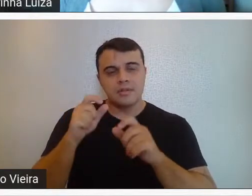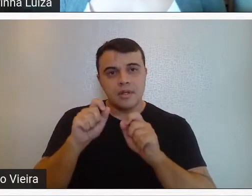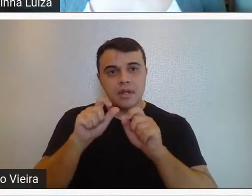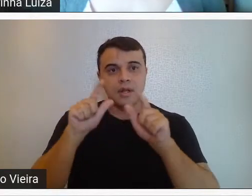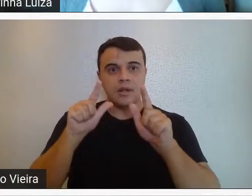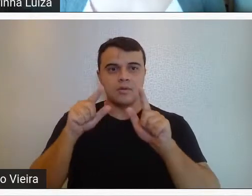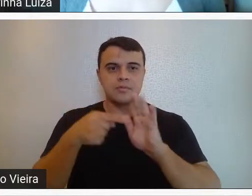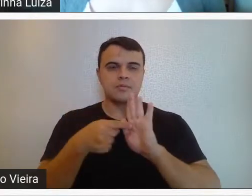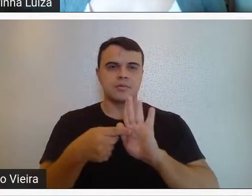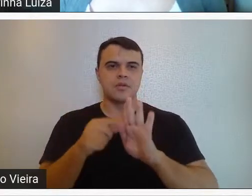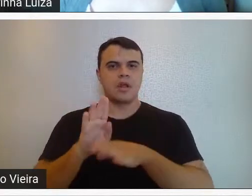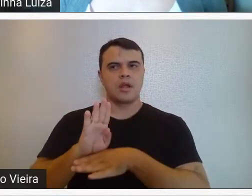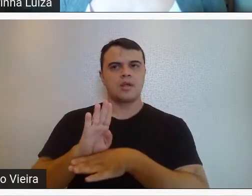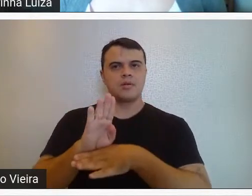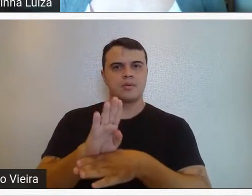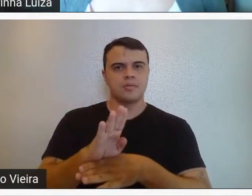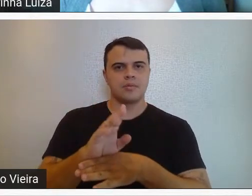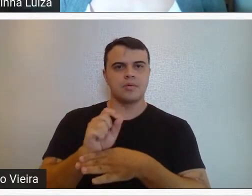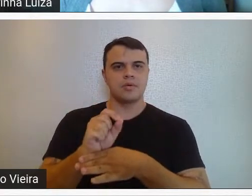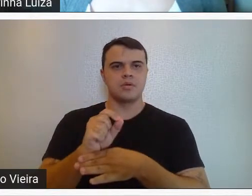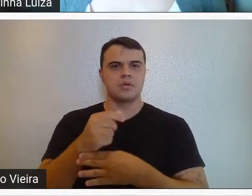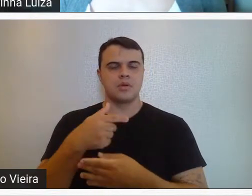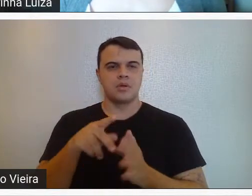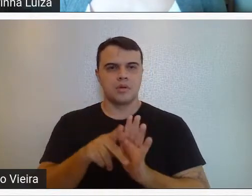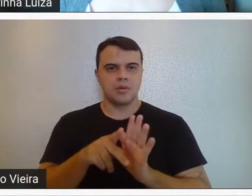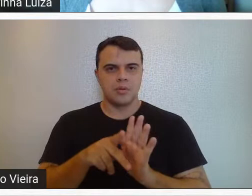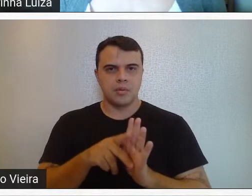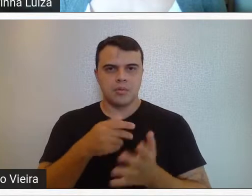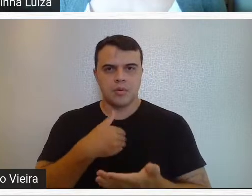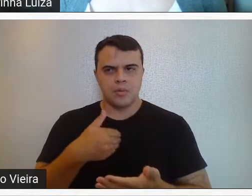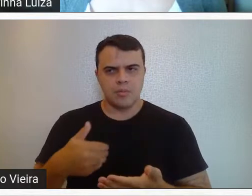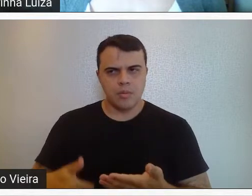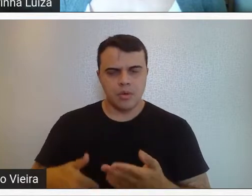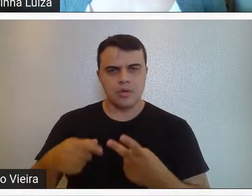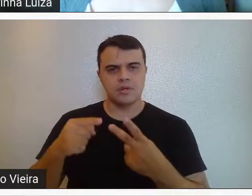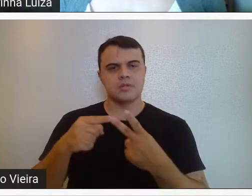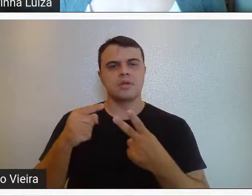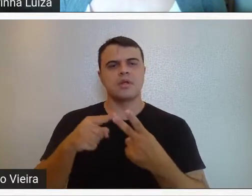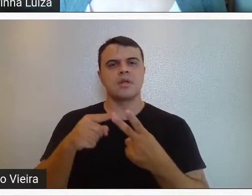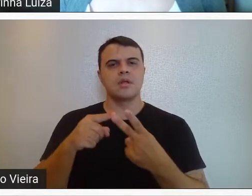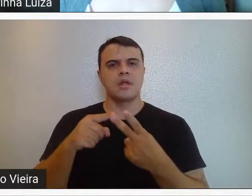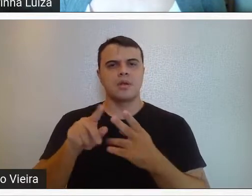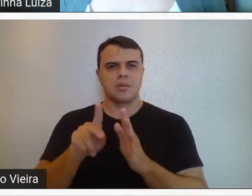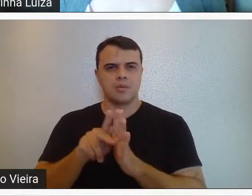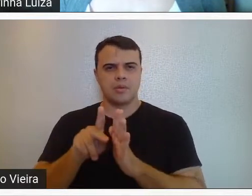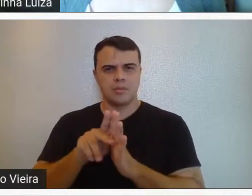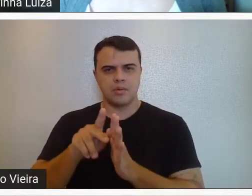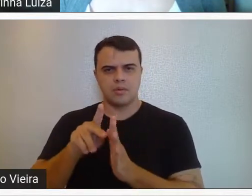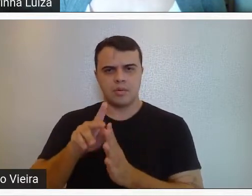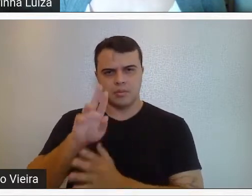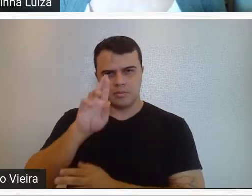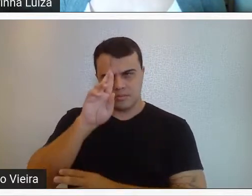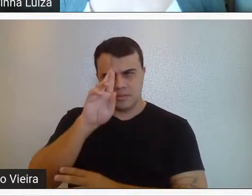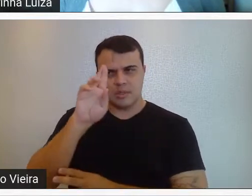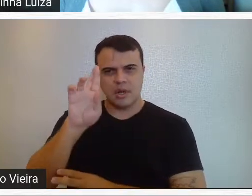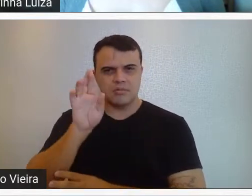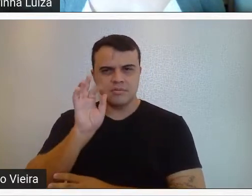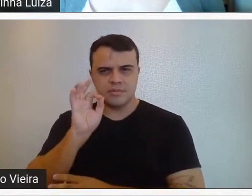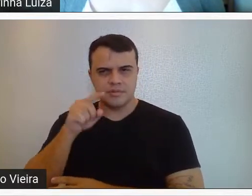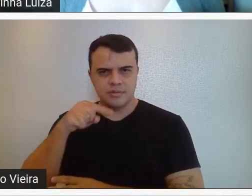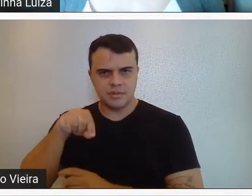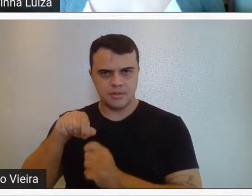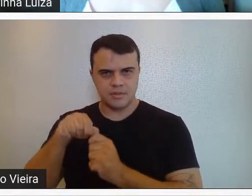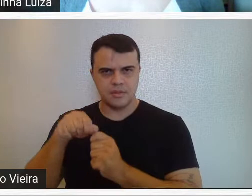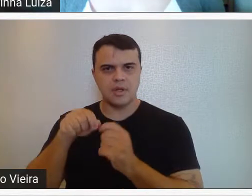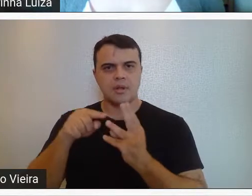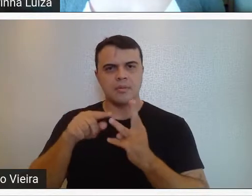o apoio de políticos, da oligarquia cafeeira, às vezes, na própria figura do Paulo